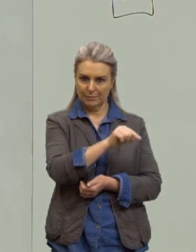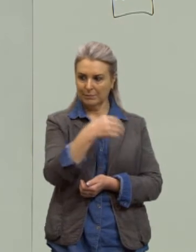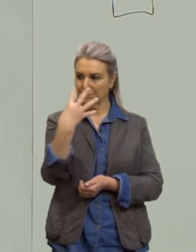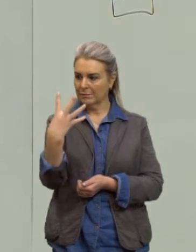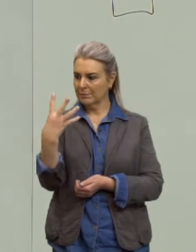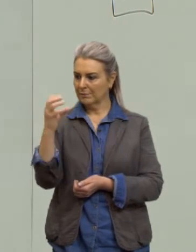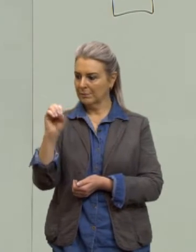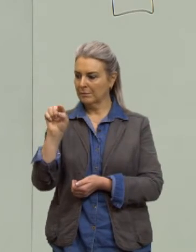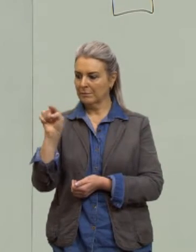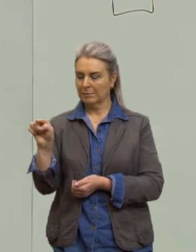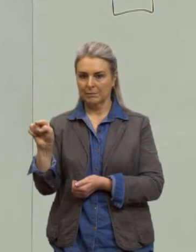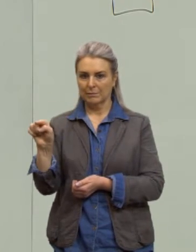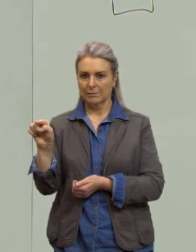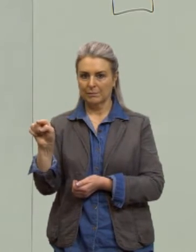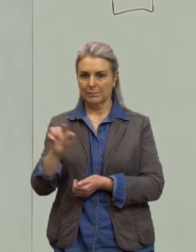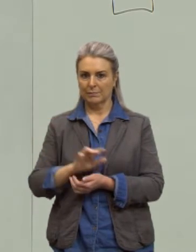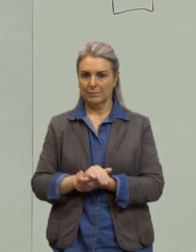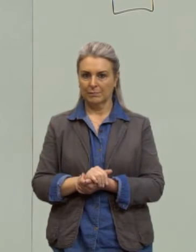quatrocentos e um